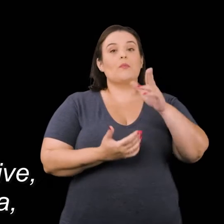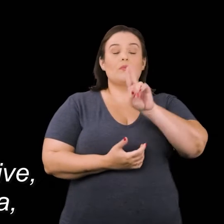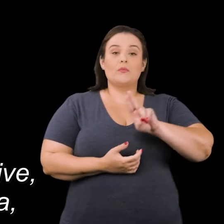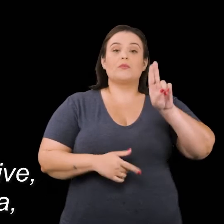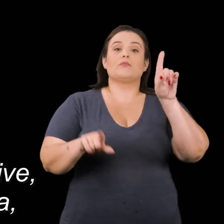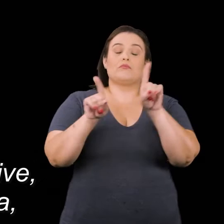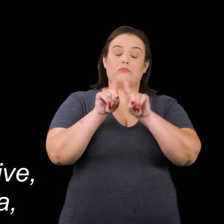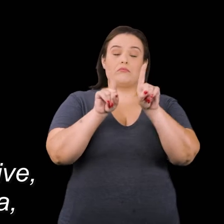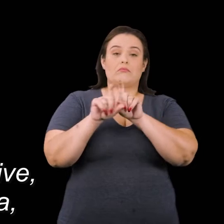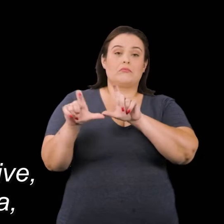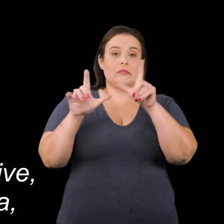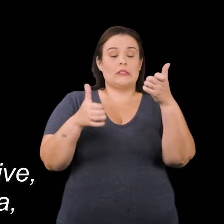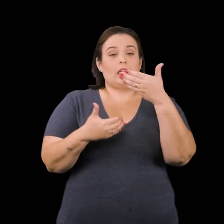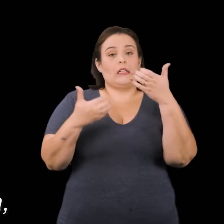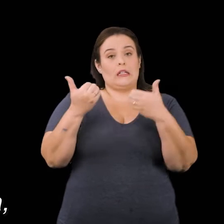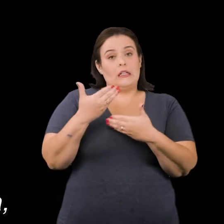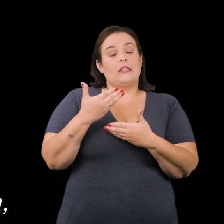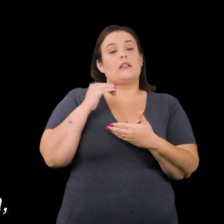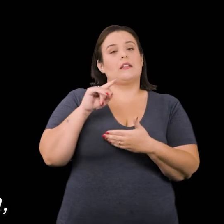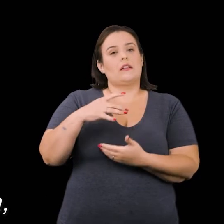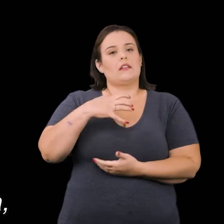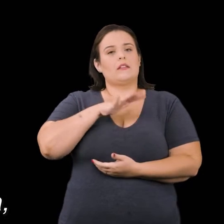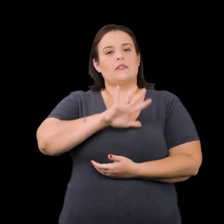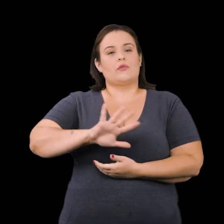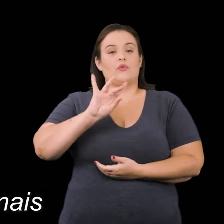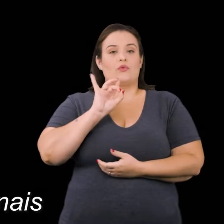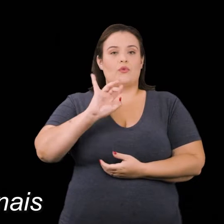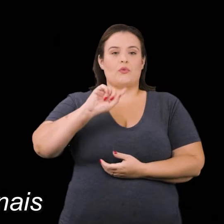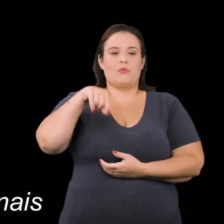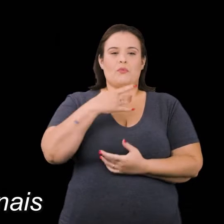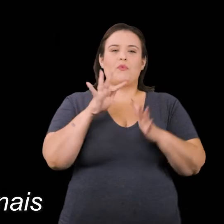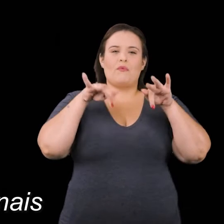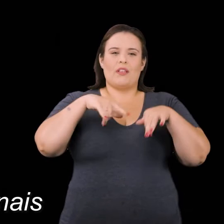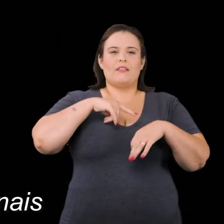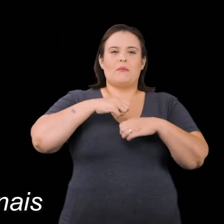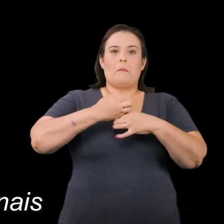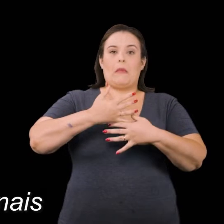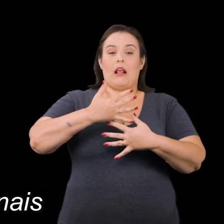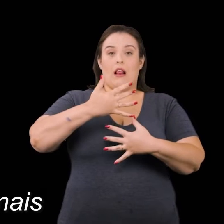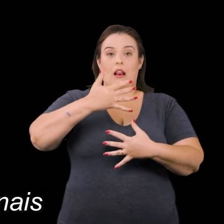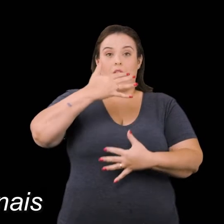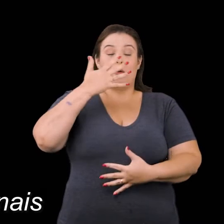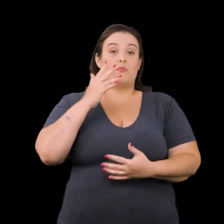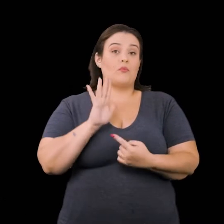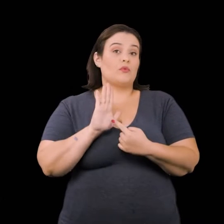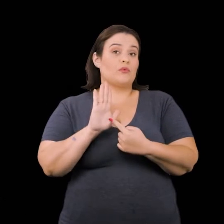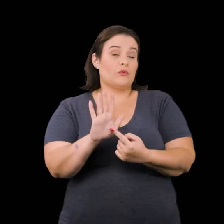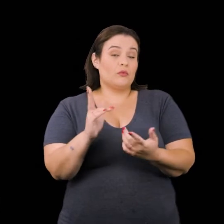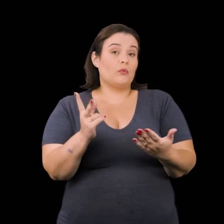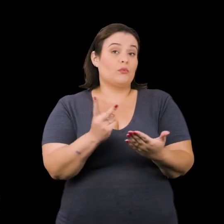usar, inclusive, o audiovisual também na cena, de uma forma muito reduzida. Só no final do espetáculo que entra aqueles letras finais,